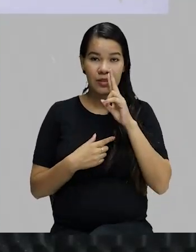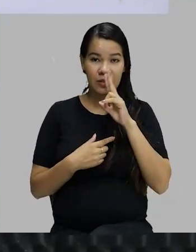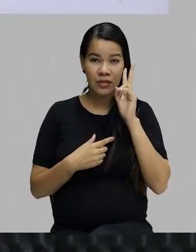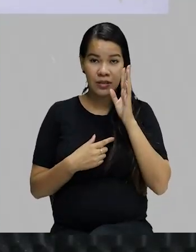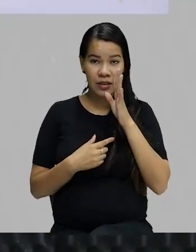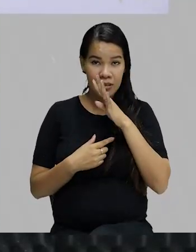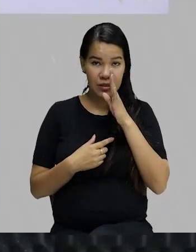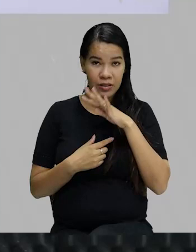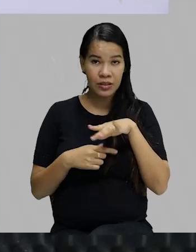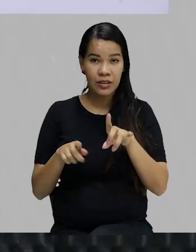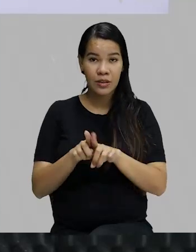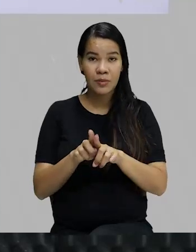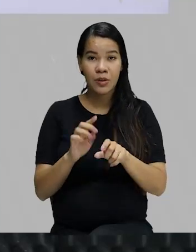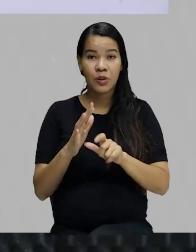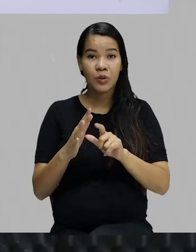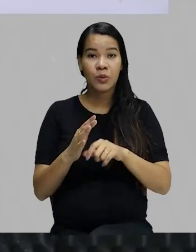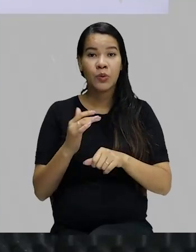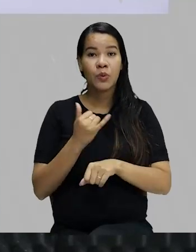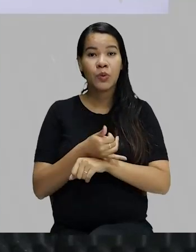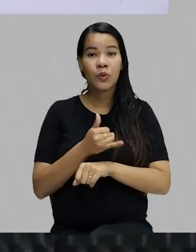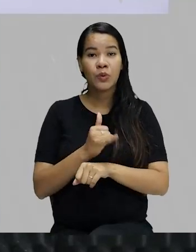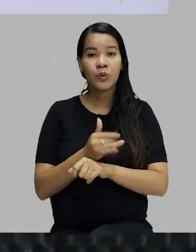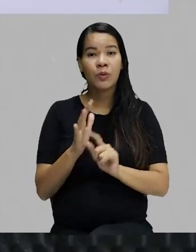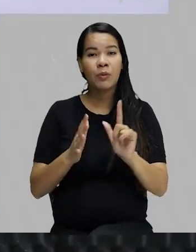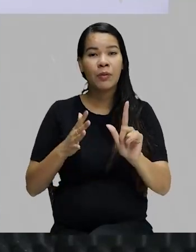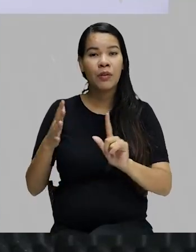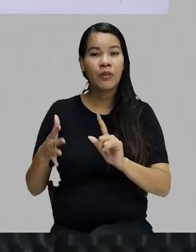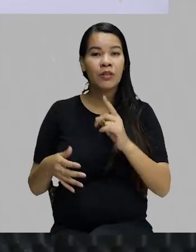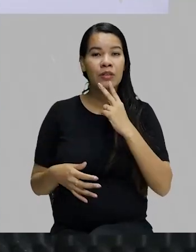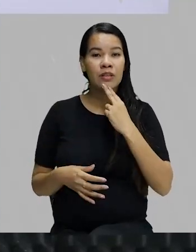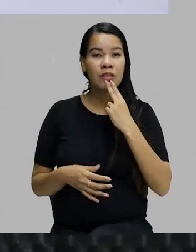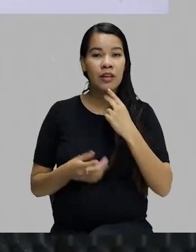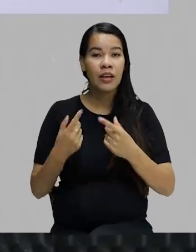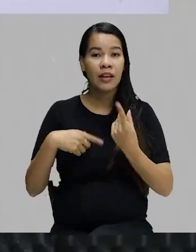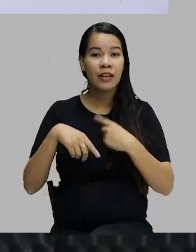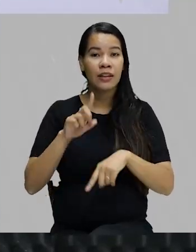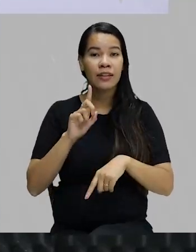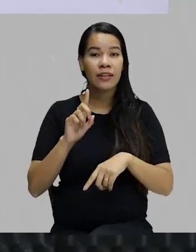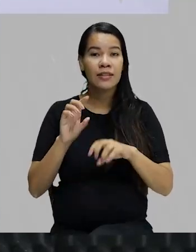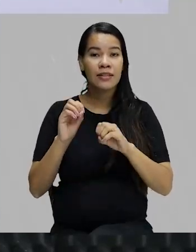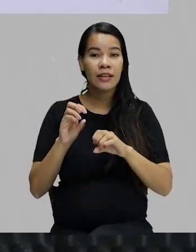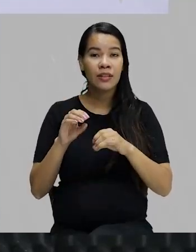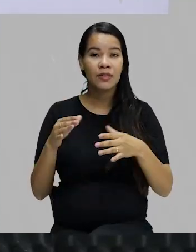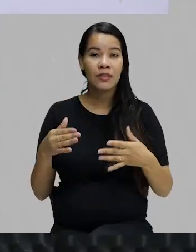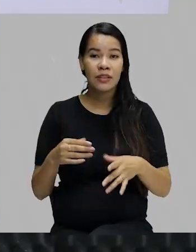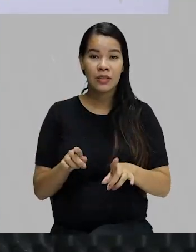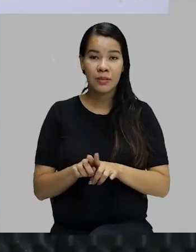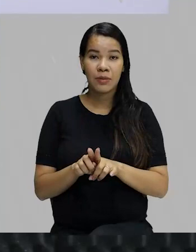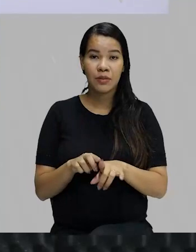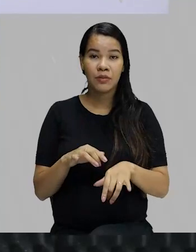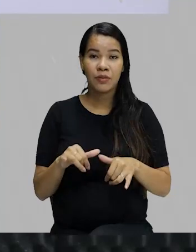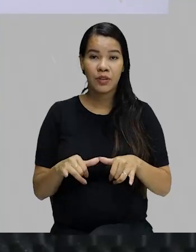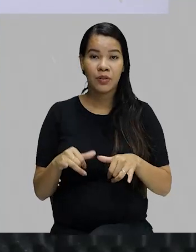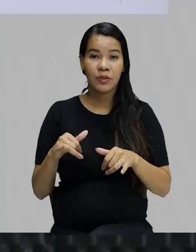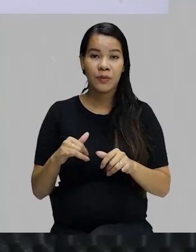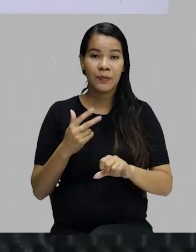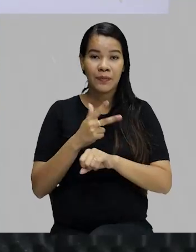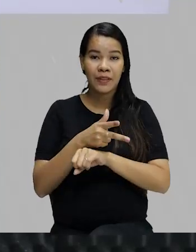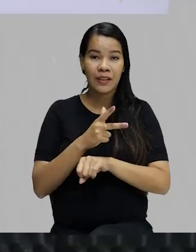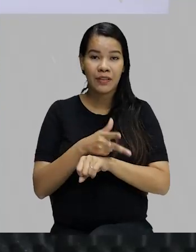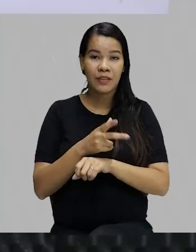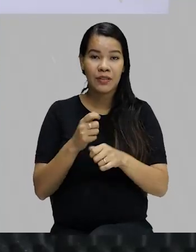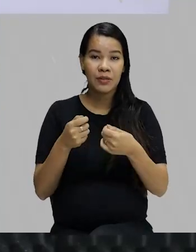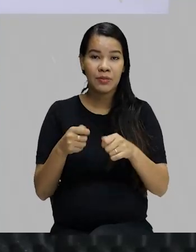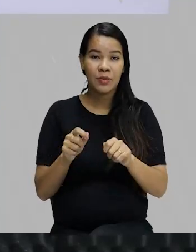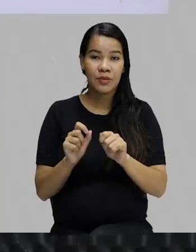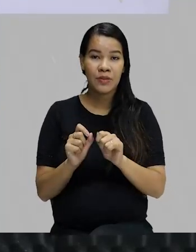no YouTube, na plataforma Gonçalves Dias. Além das aulas que você assiste em tempo real, também ficam gravadas lá para que você